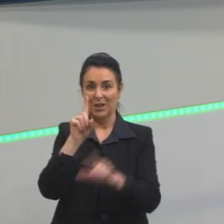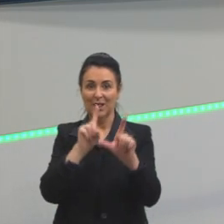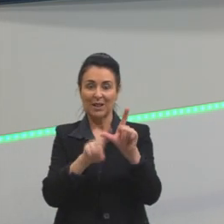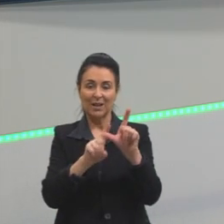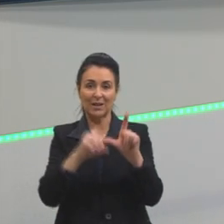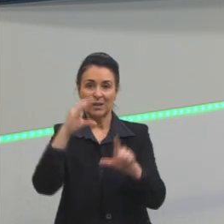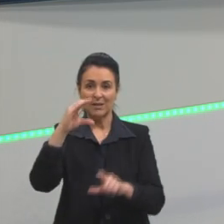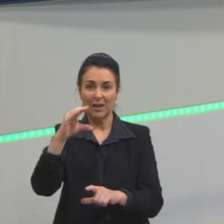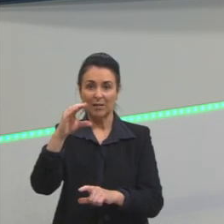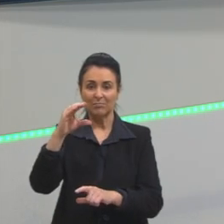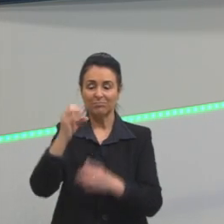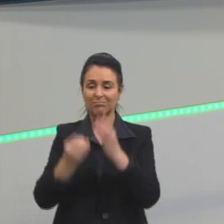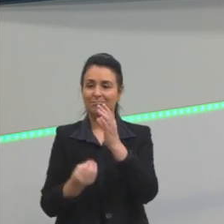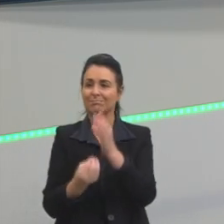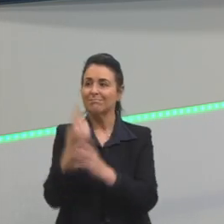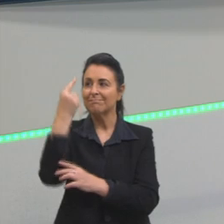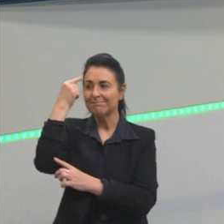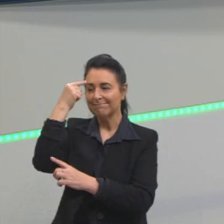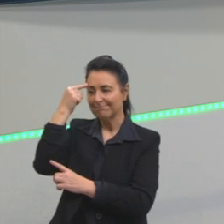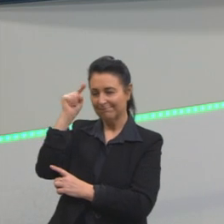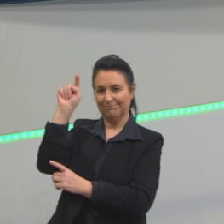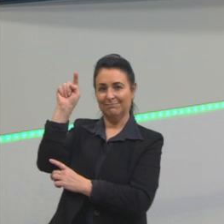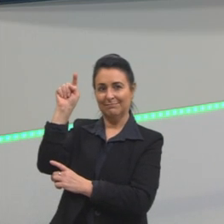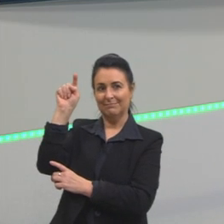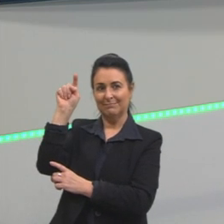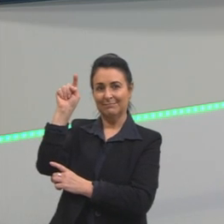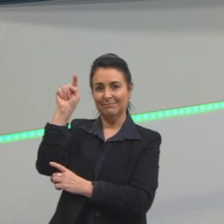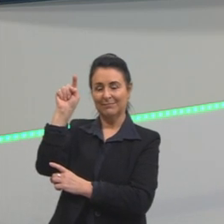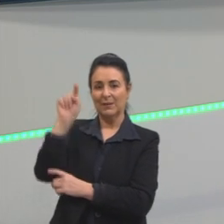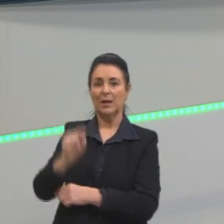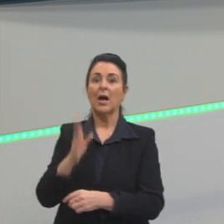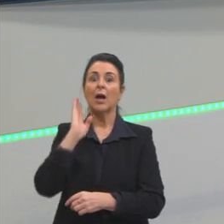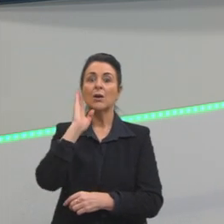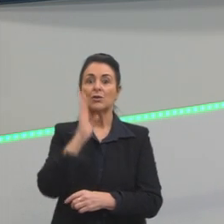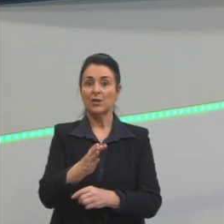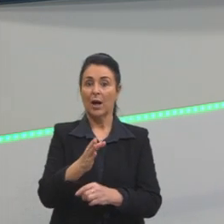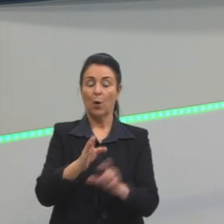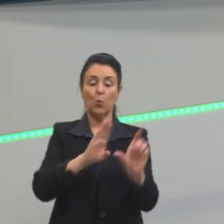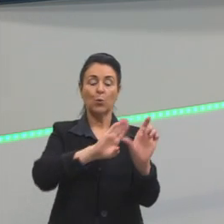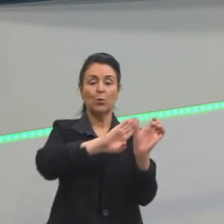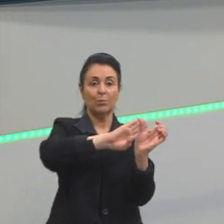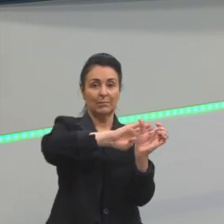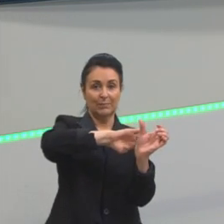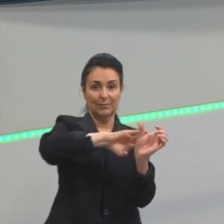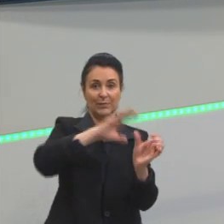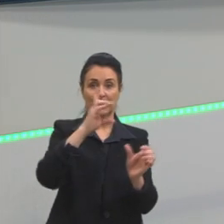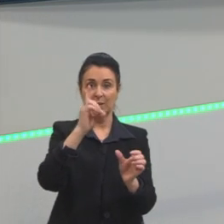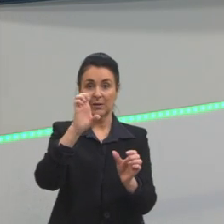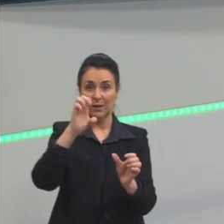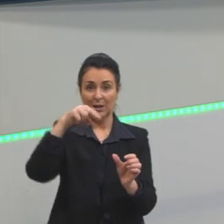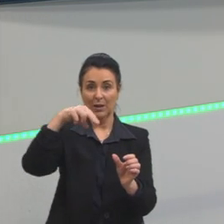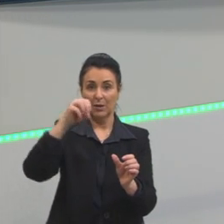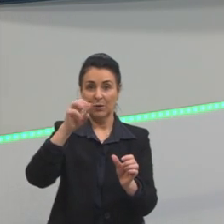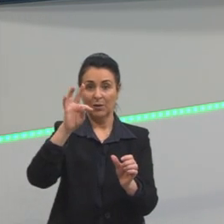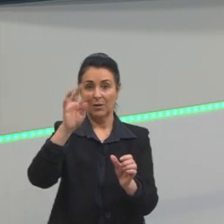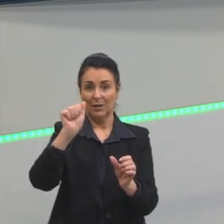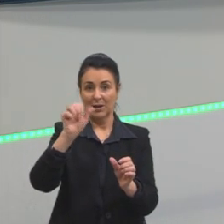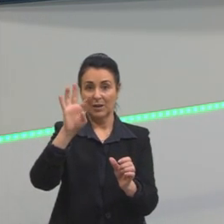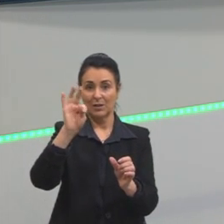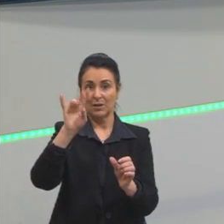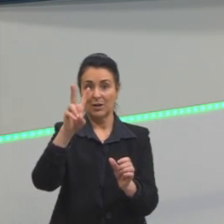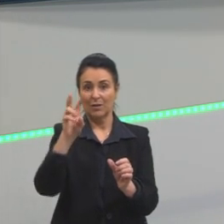criativo criatividade já o sentido denotativo que começa com a letra D